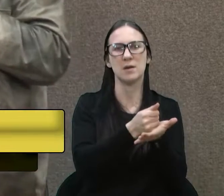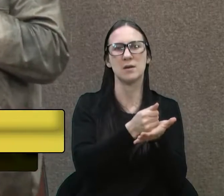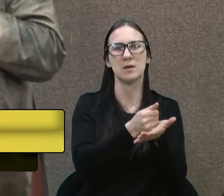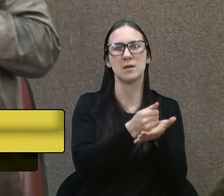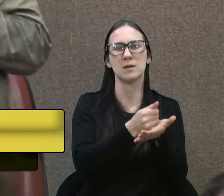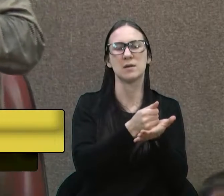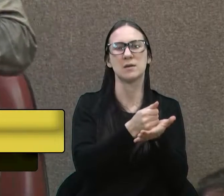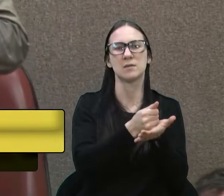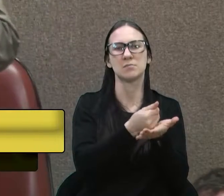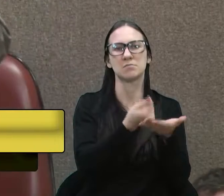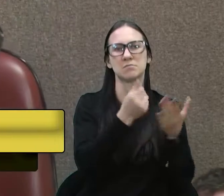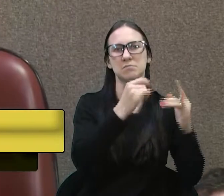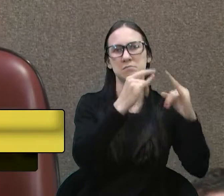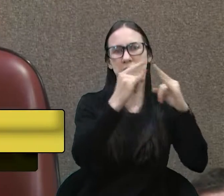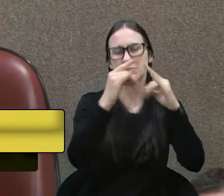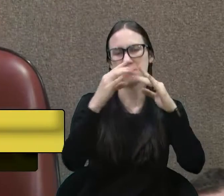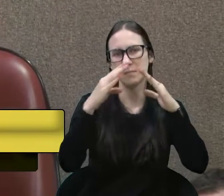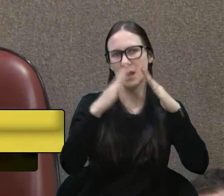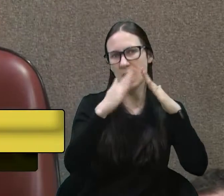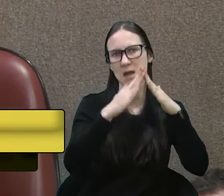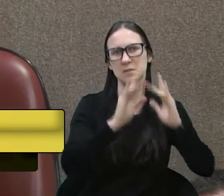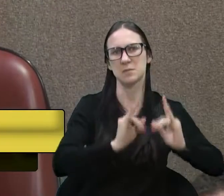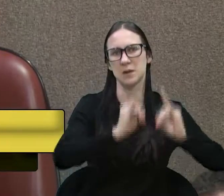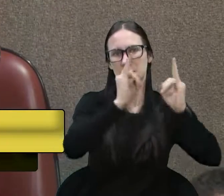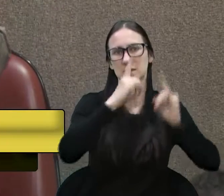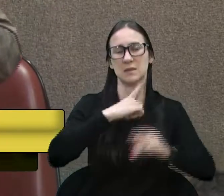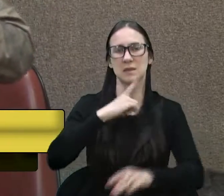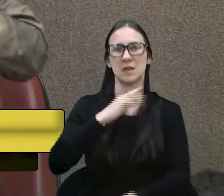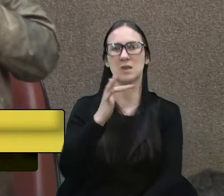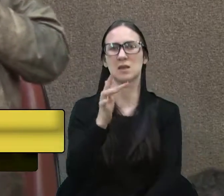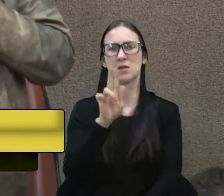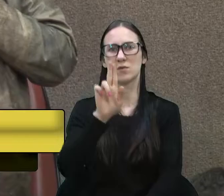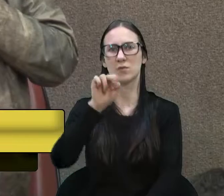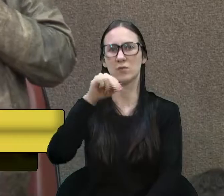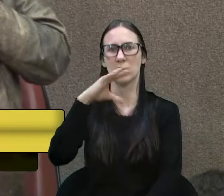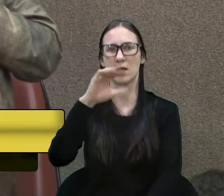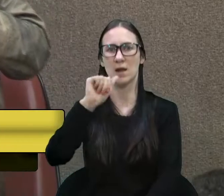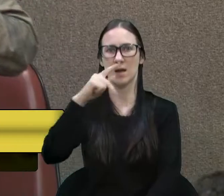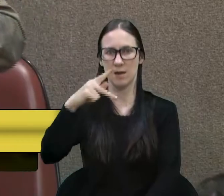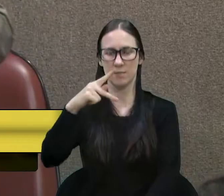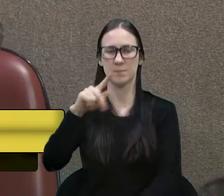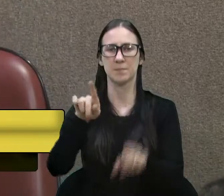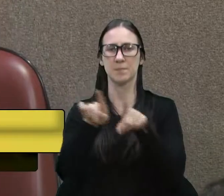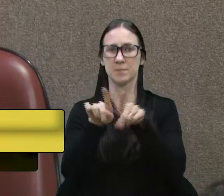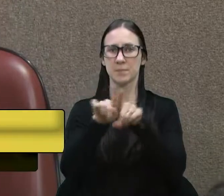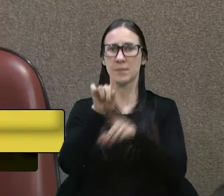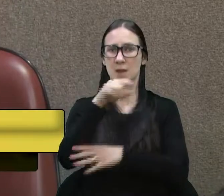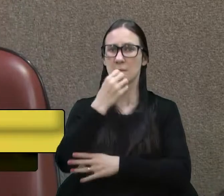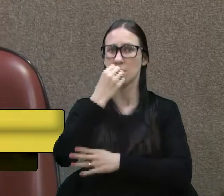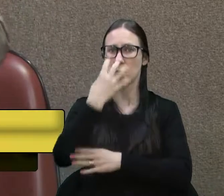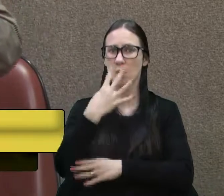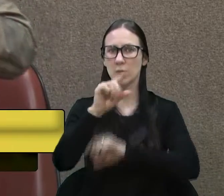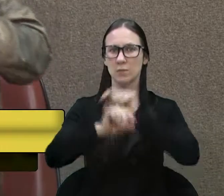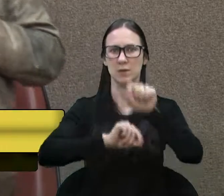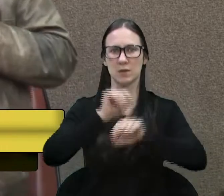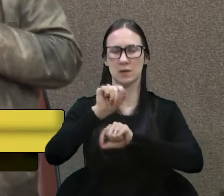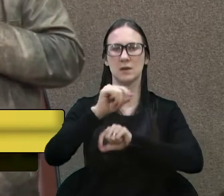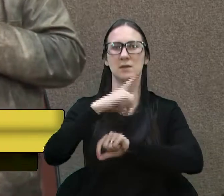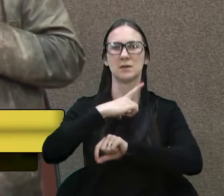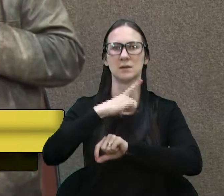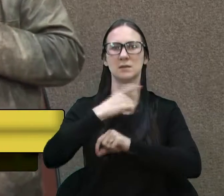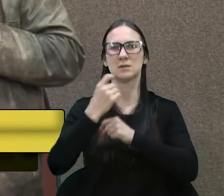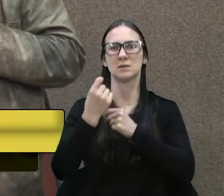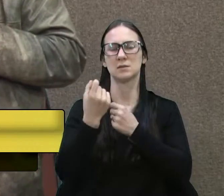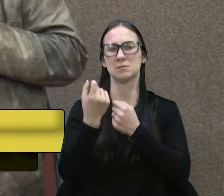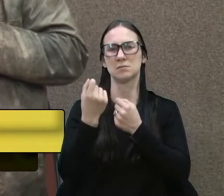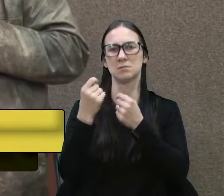Funcap. É isso. E que bom que também as regularizações terão um percentual que vai para o Funcap.